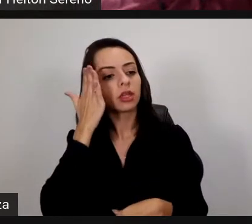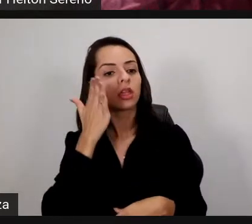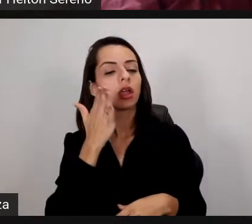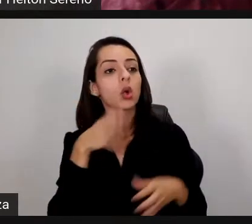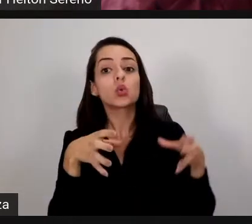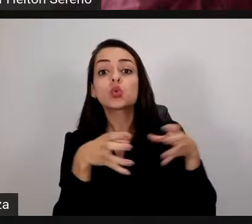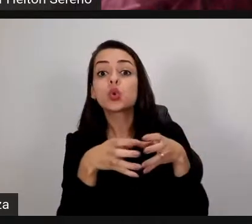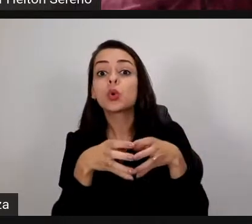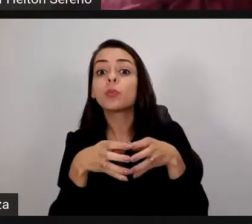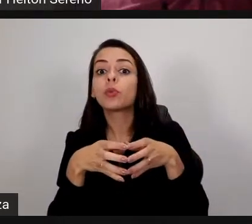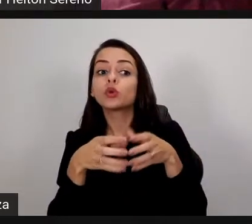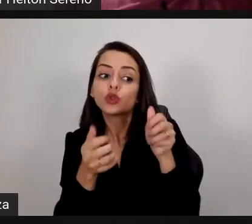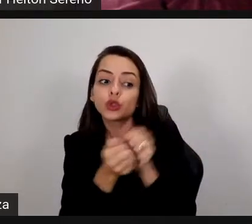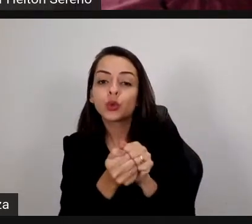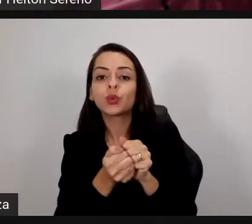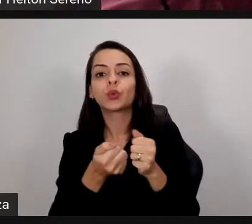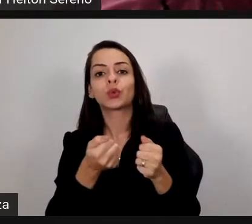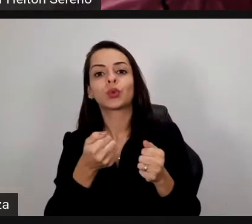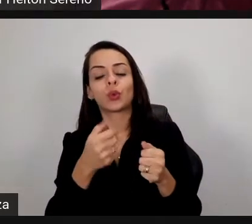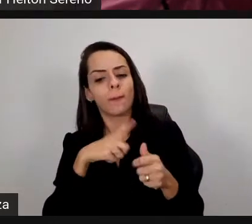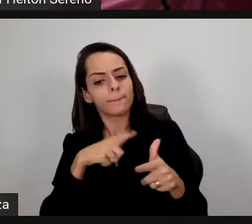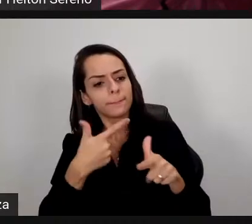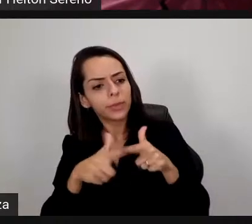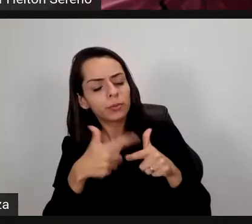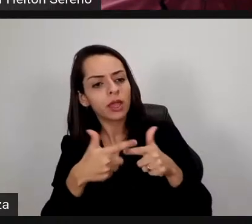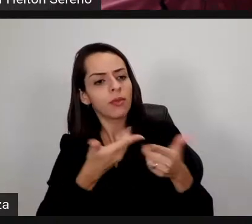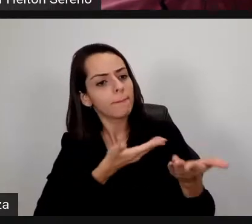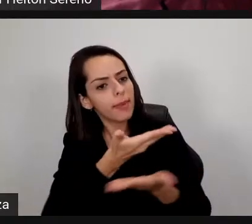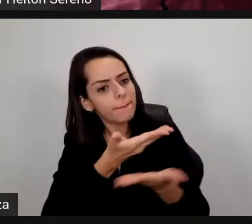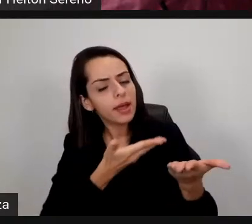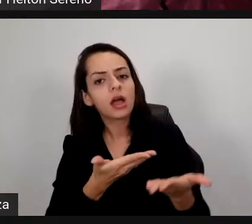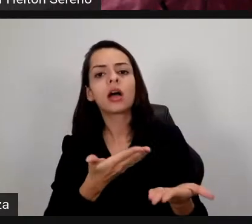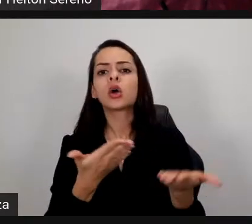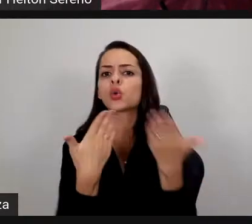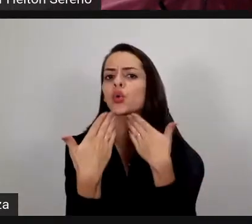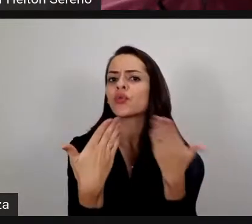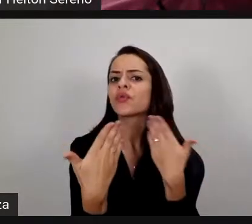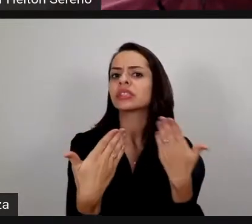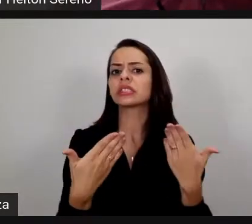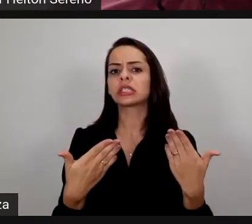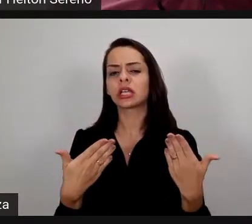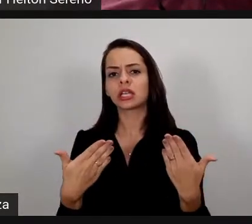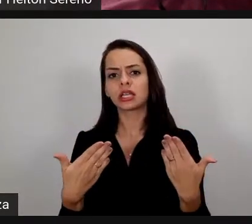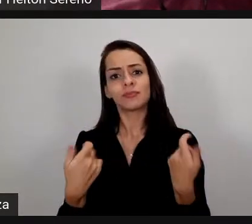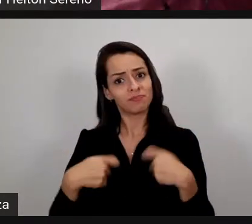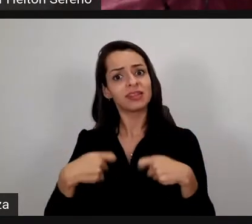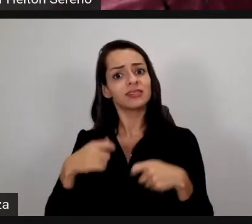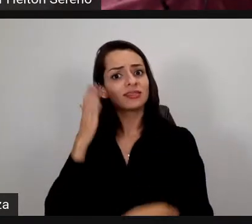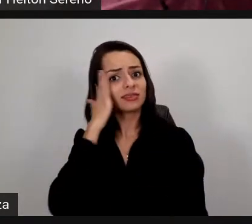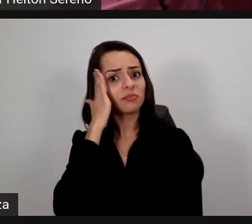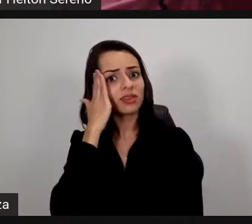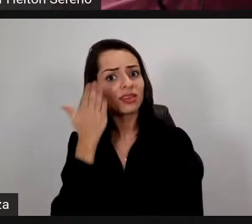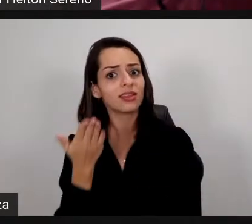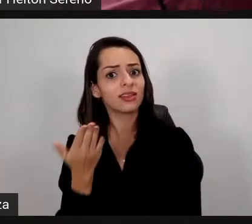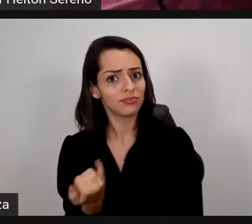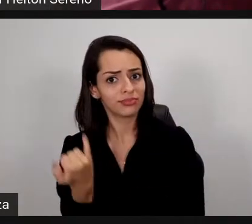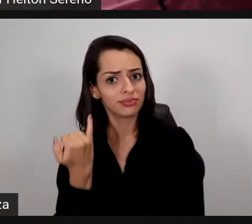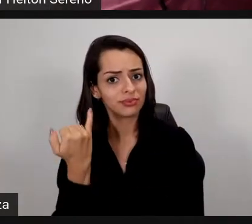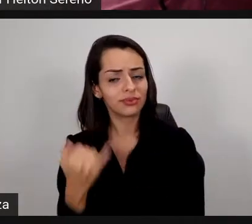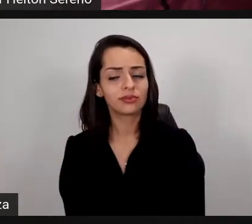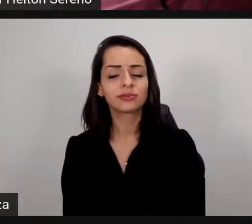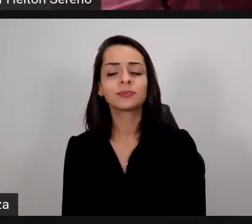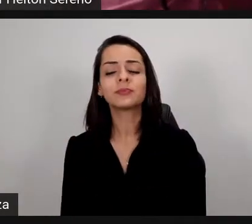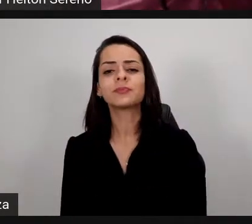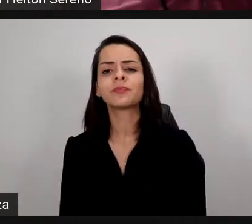conflitos saiba resolver problemas né é muito interessante em 2019 teve um evento